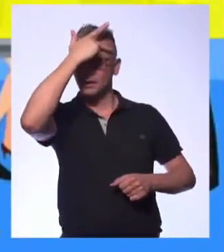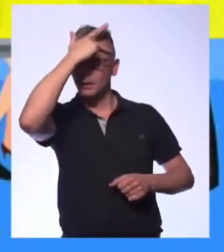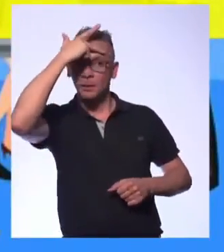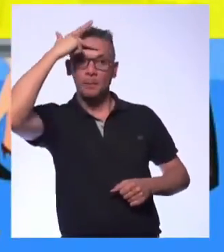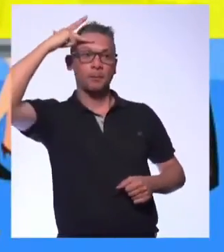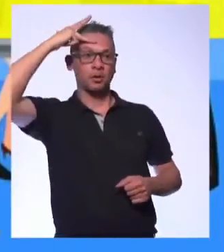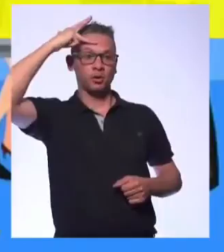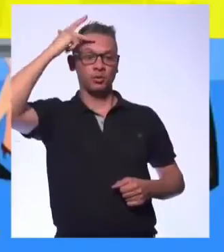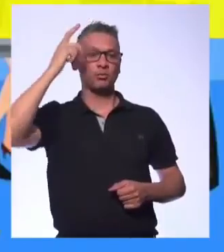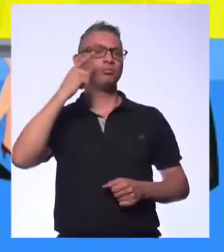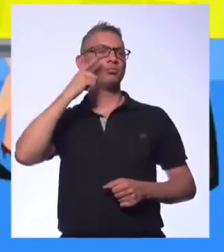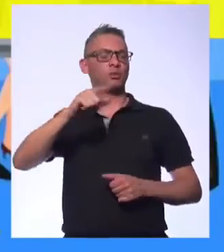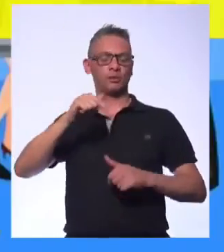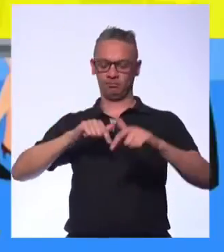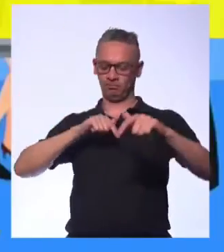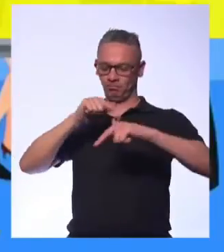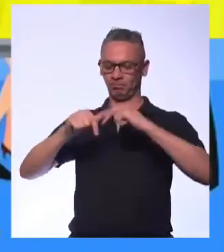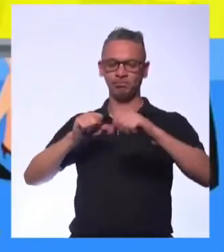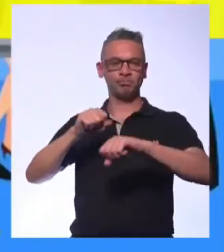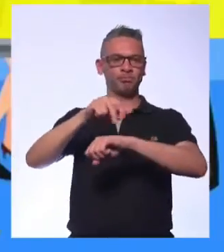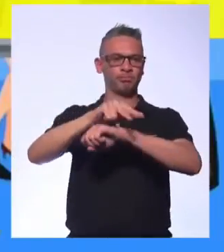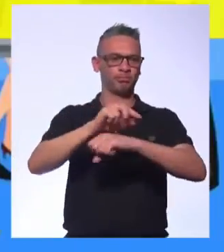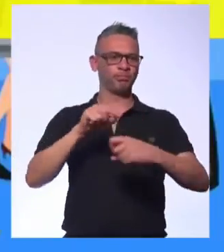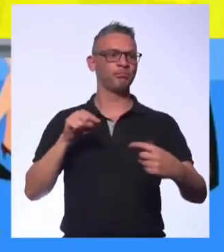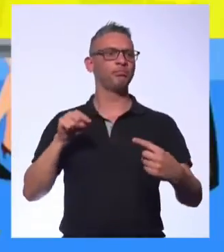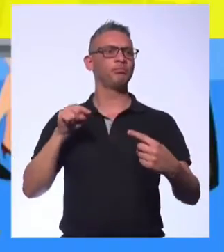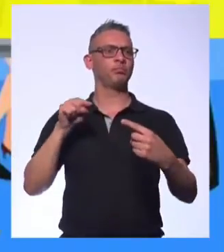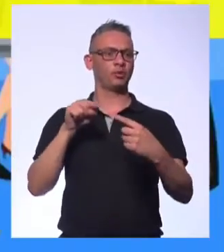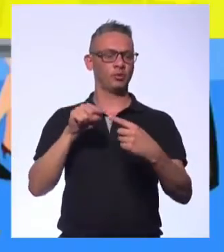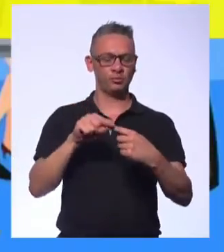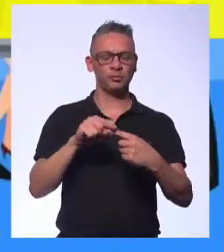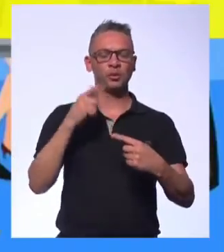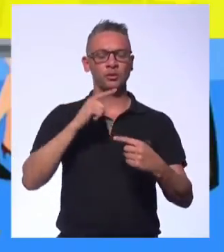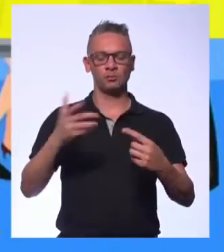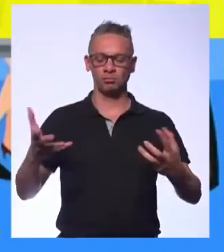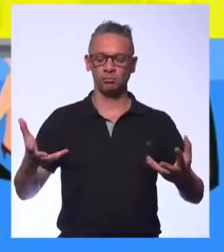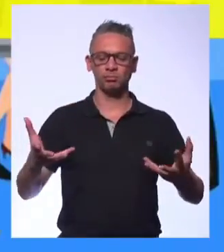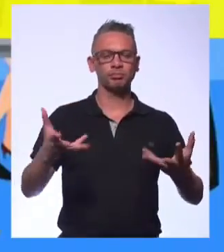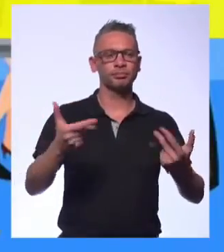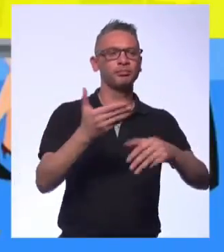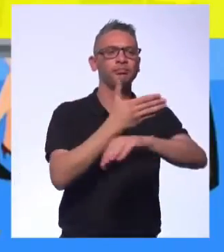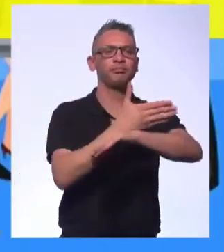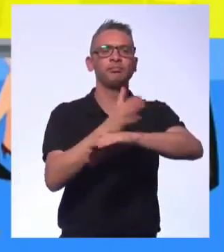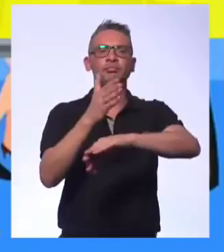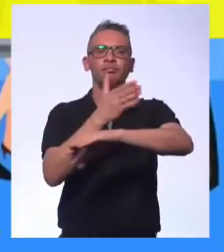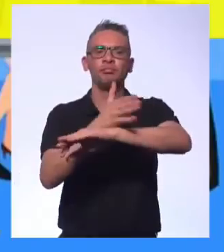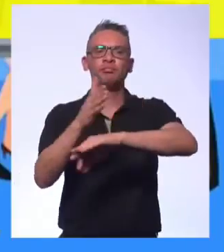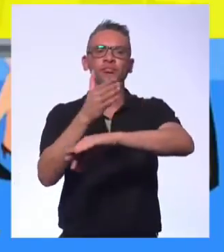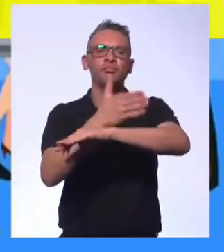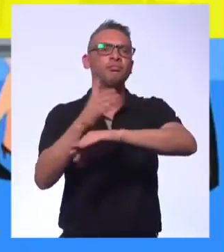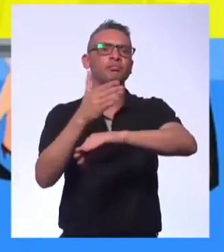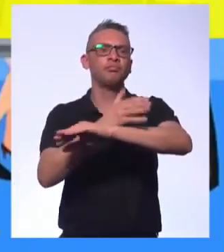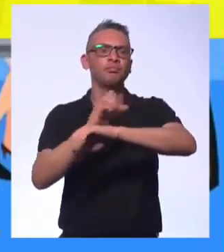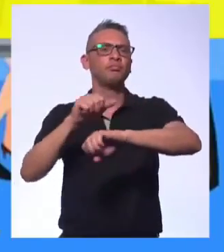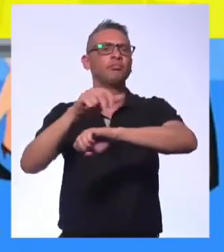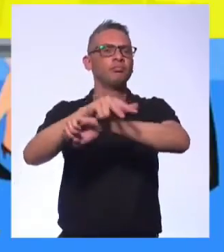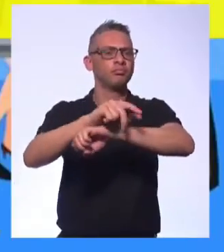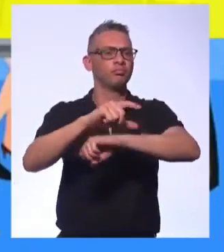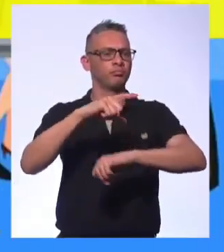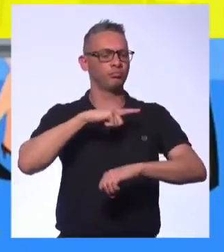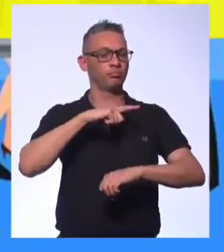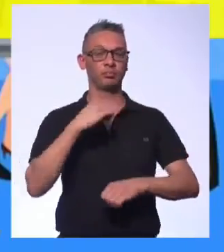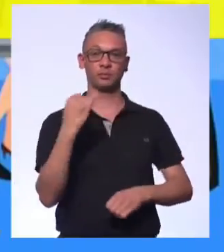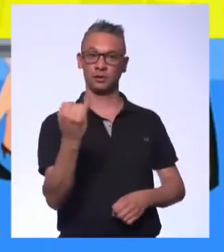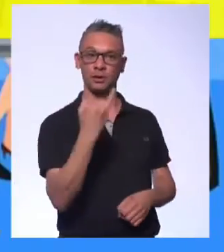capacidade do ser humano em buscar uma posição dentro desse mercado de trabalho e, principalmente, ele se manter vivo dentro dessa